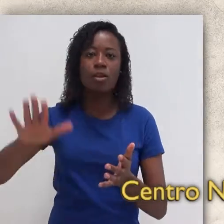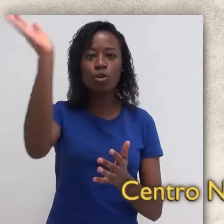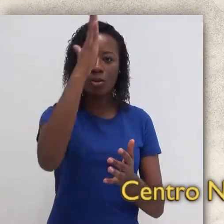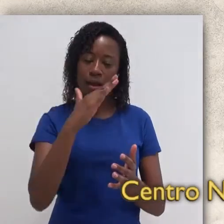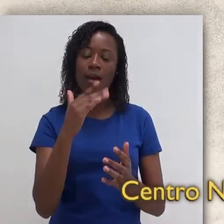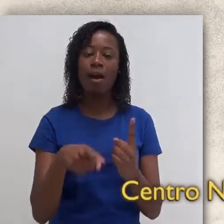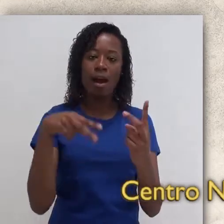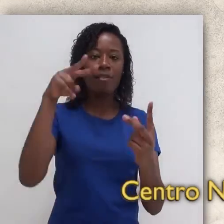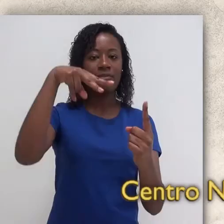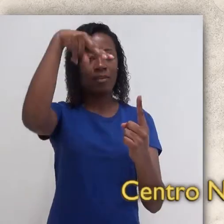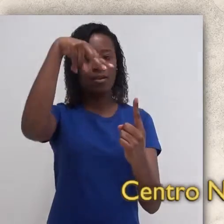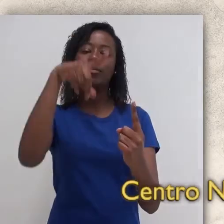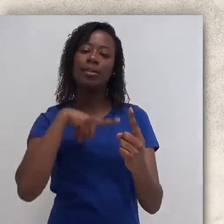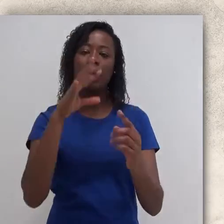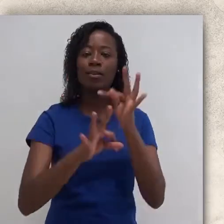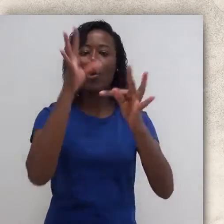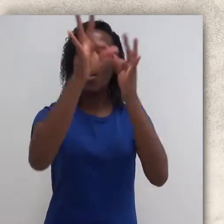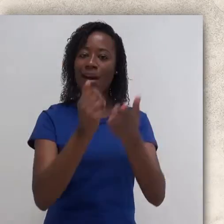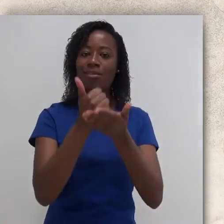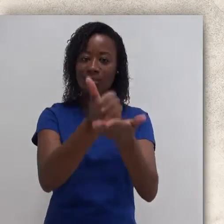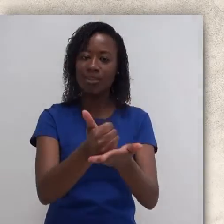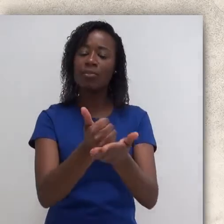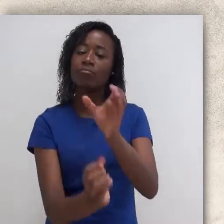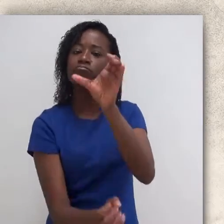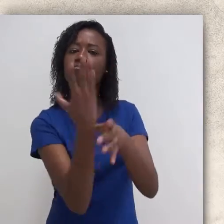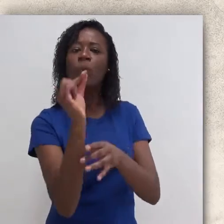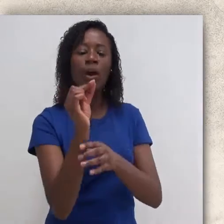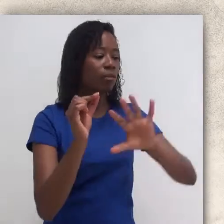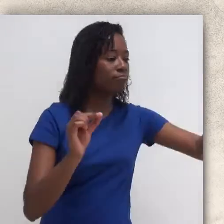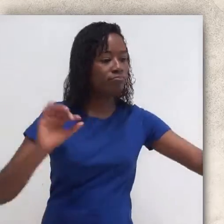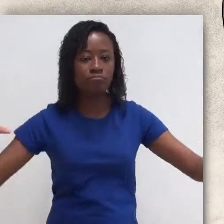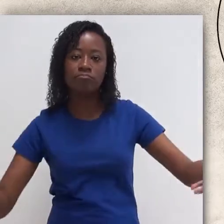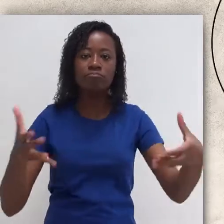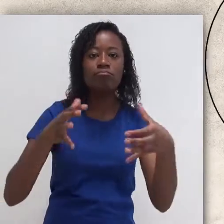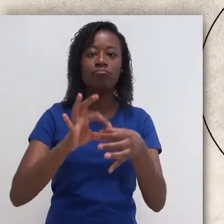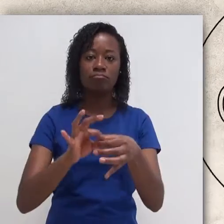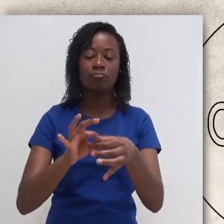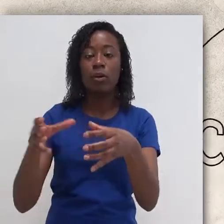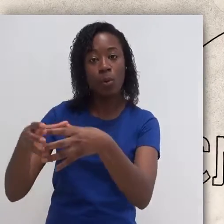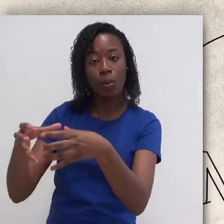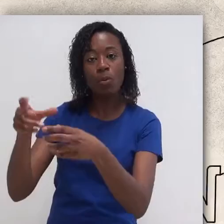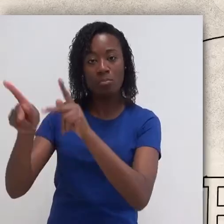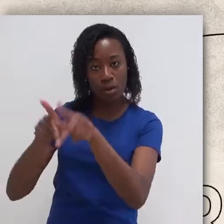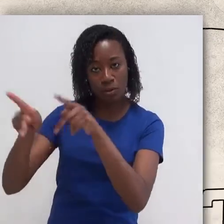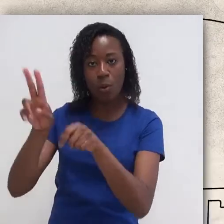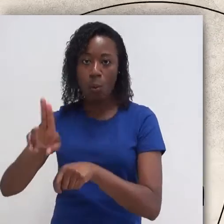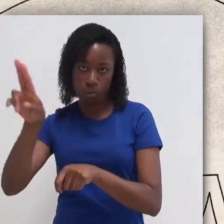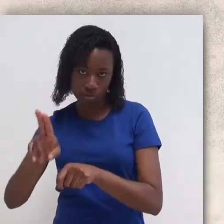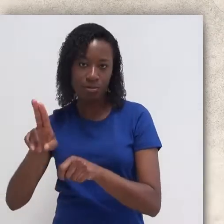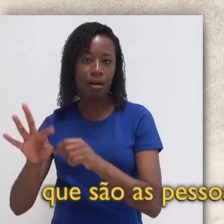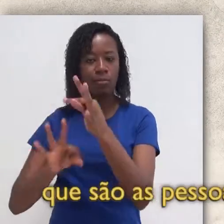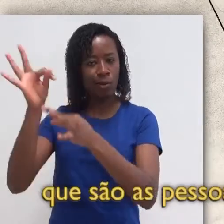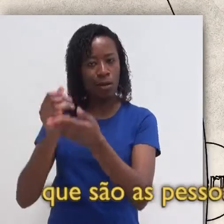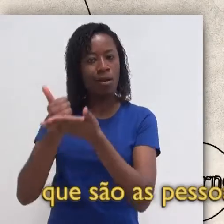Referência em Tecnologia Assistiva, foi criado para integrar as partes. Palavras circuladas. Usuários de tecnologia assistiva,